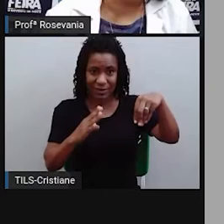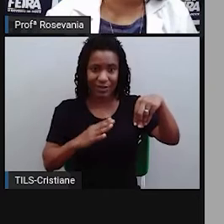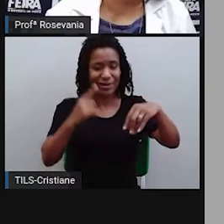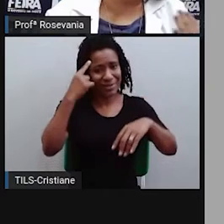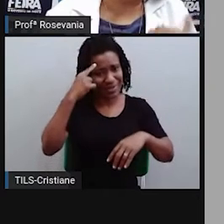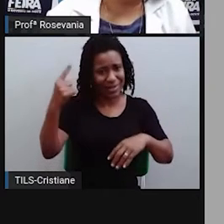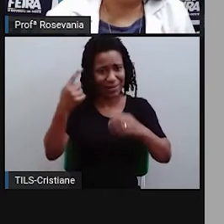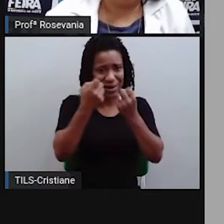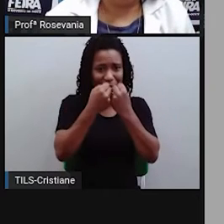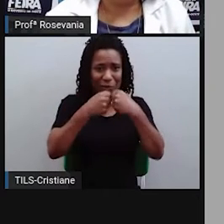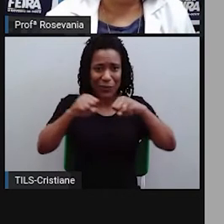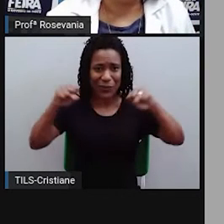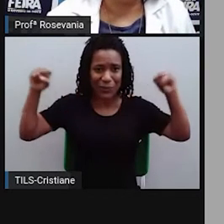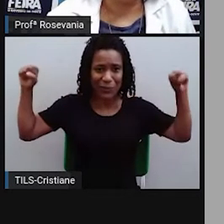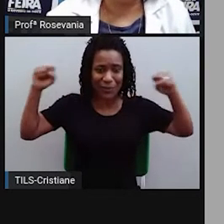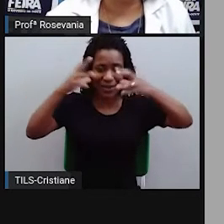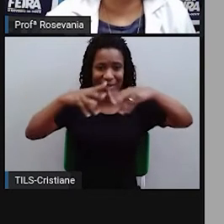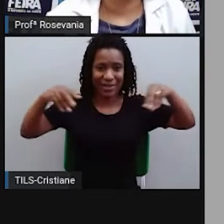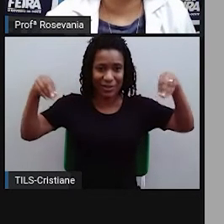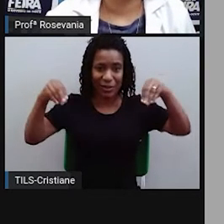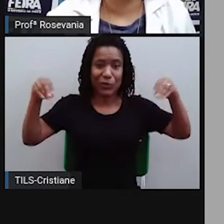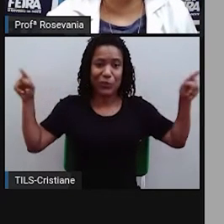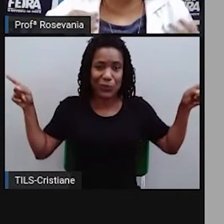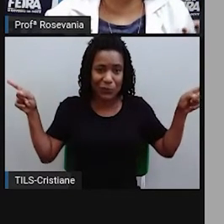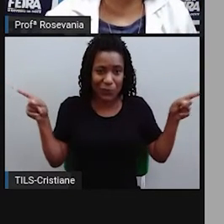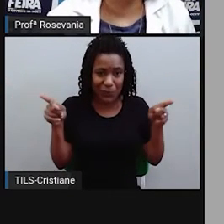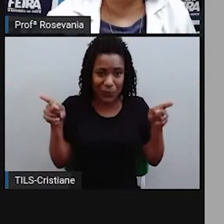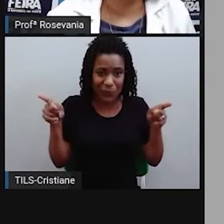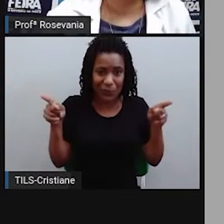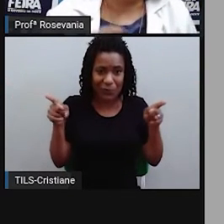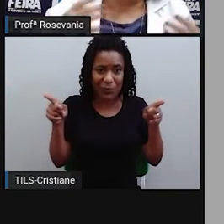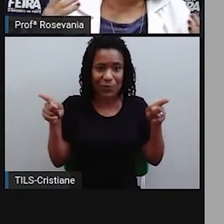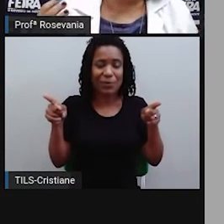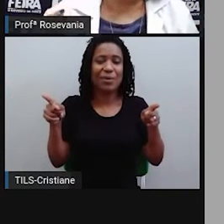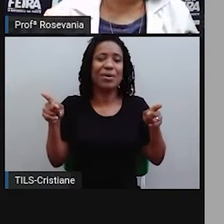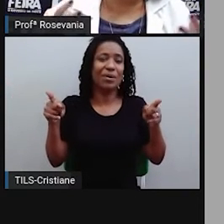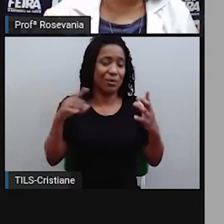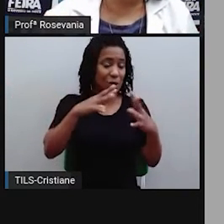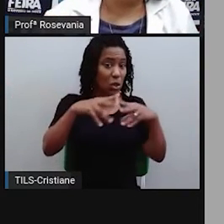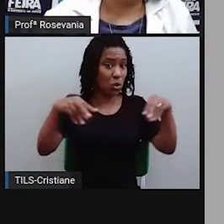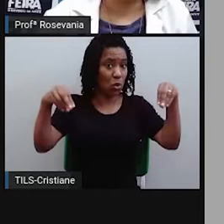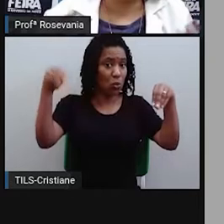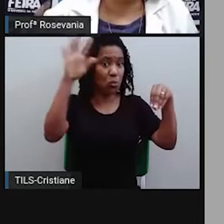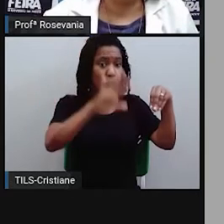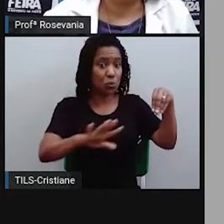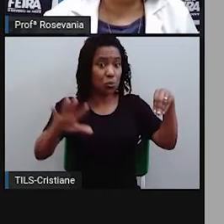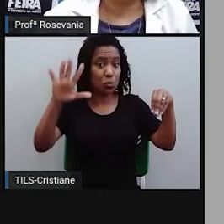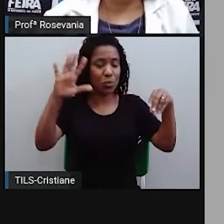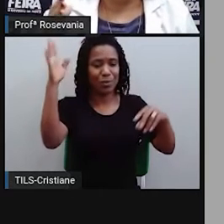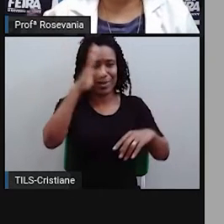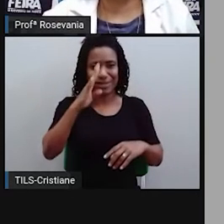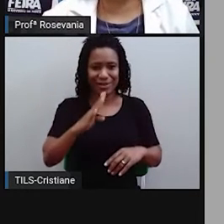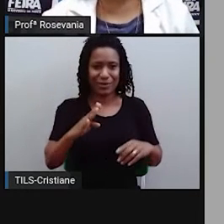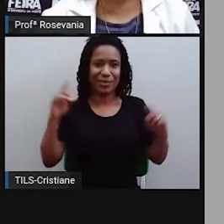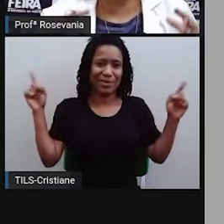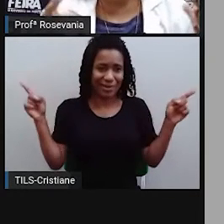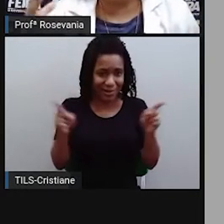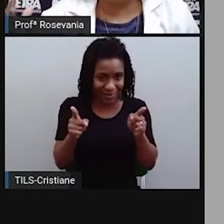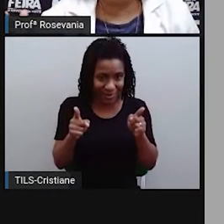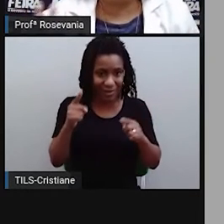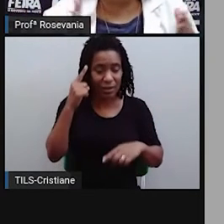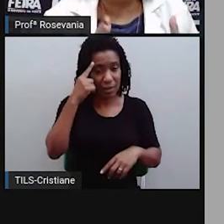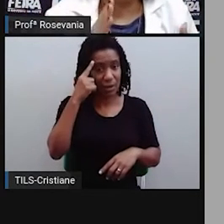514, agora são 8 milhões 510, né? Mil quilômetros quadrados. Então, de qualquer forma, a gente percebe que esse